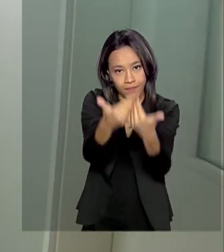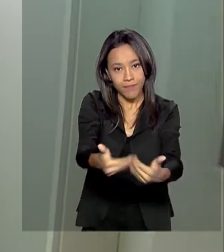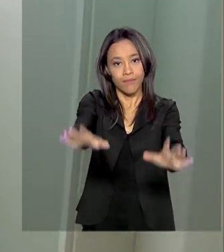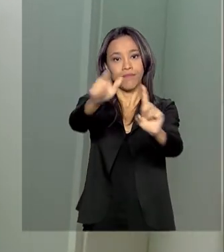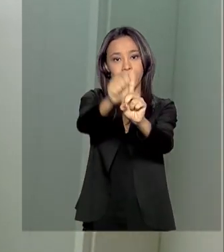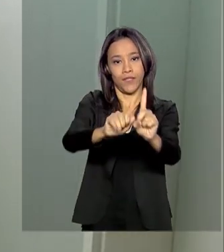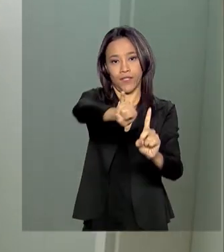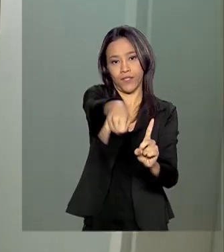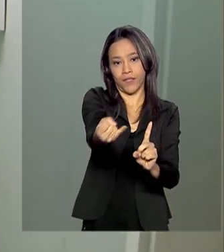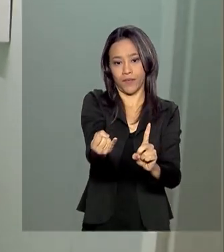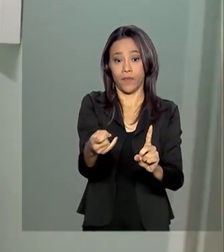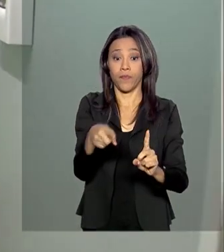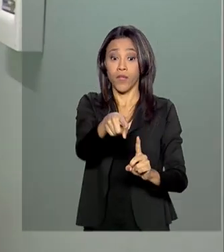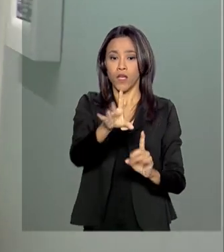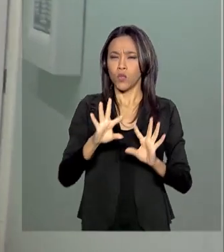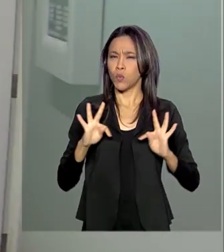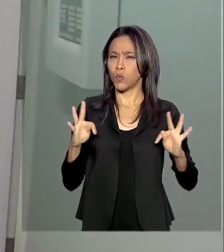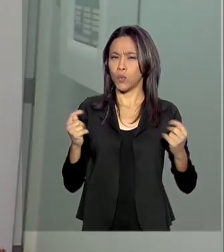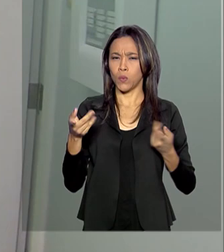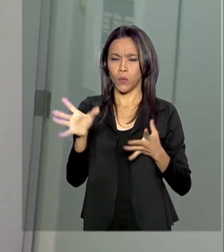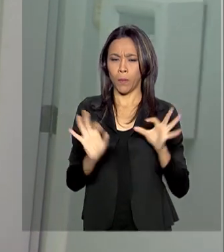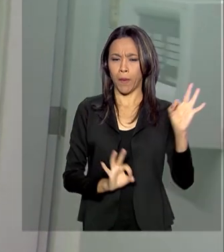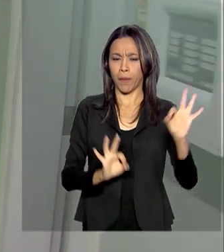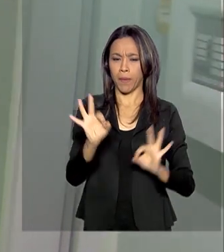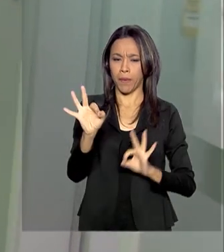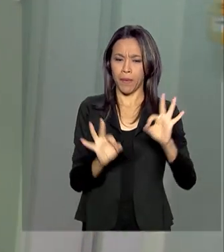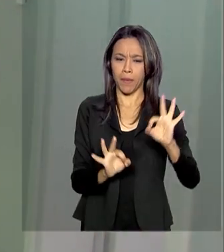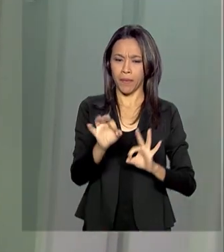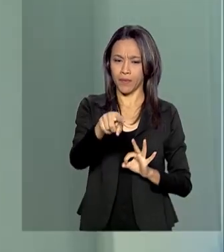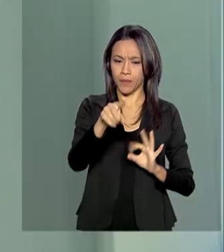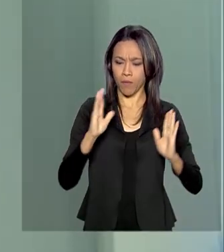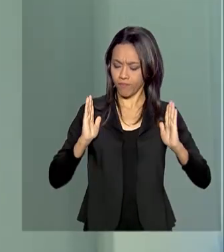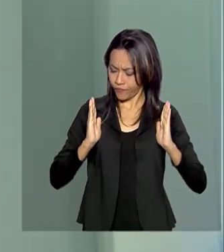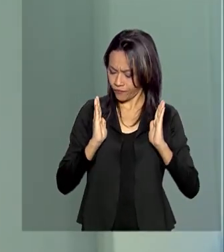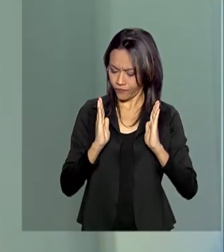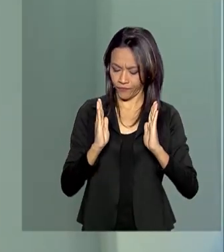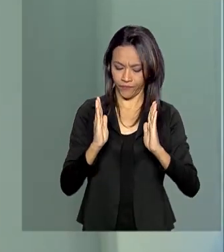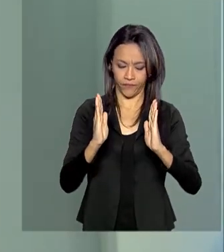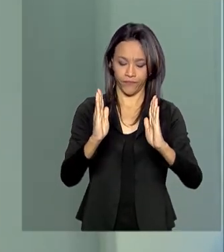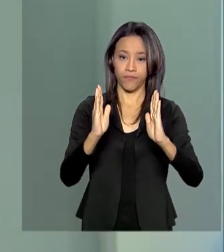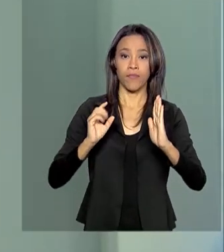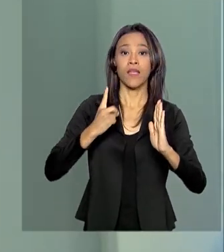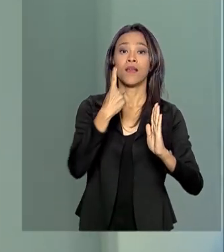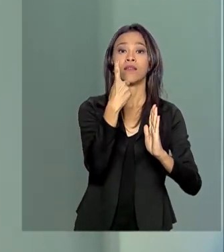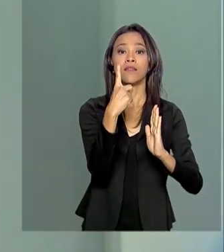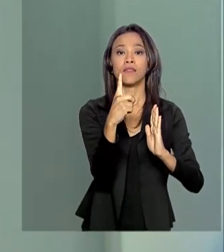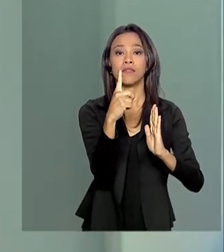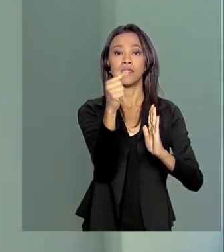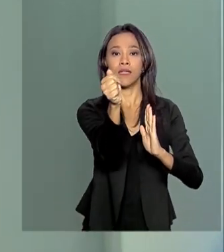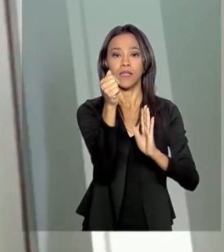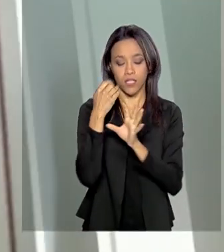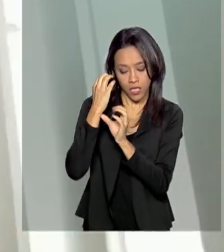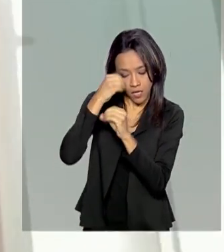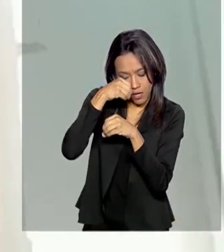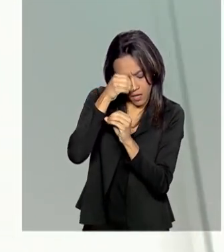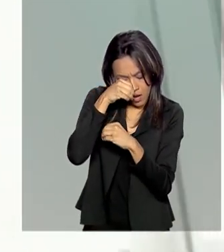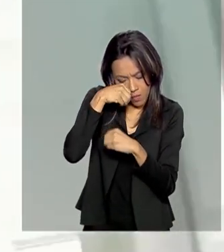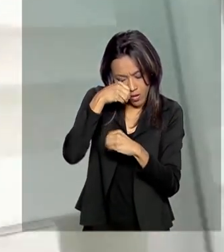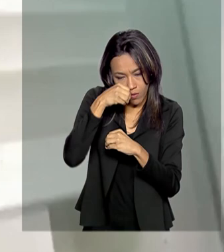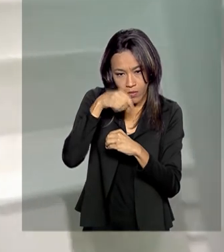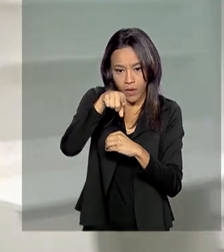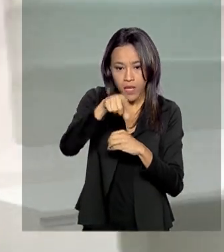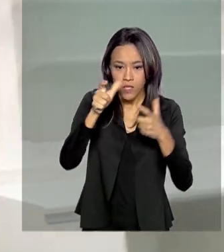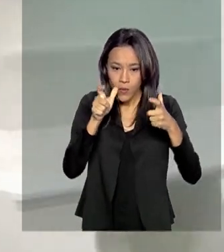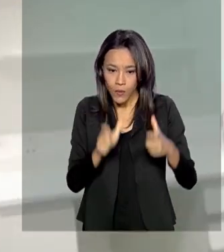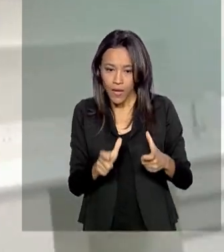vocês podem perceber, está tudo pronto. O Centro também vai contar com 17 laboratórios. Para se ter uma ideia, esse aqui é o